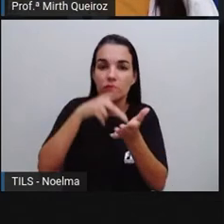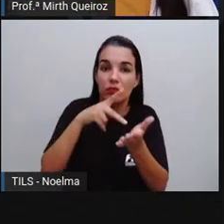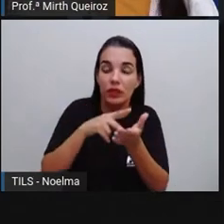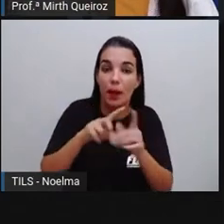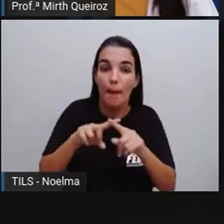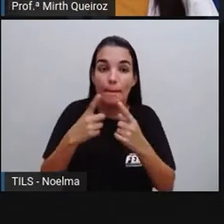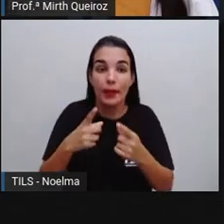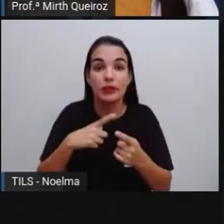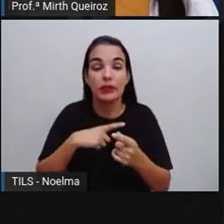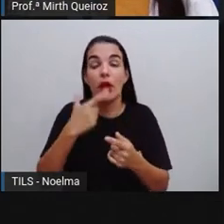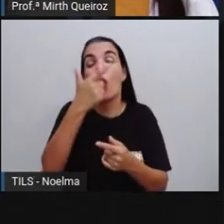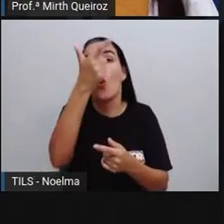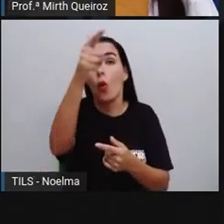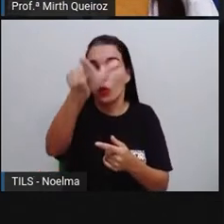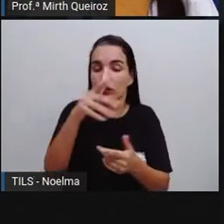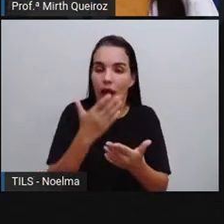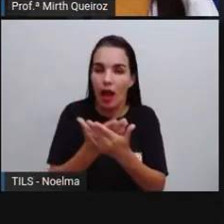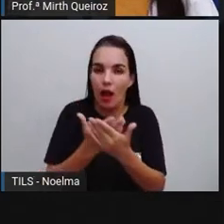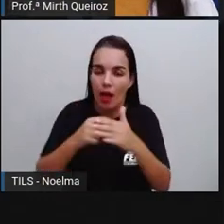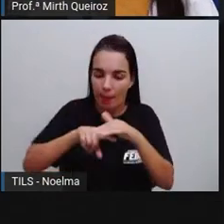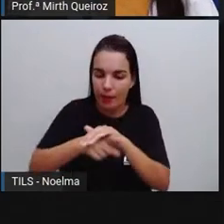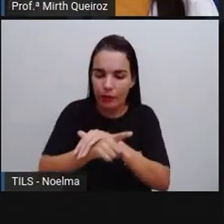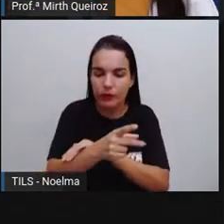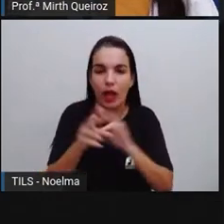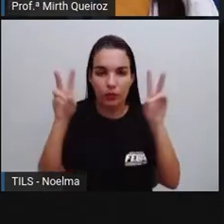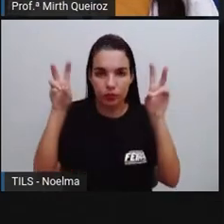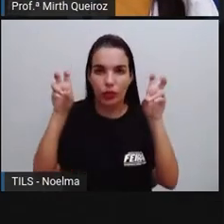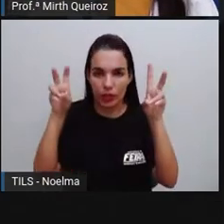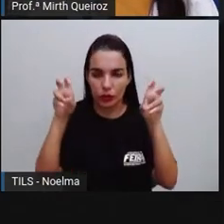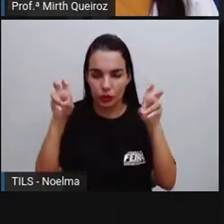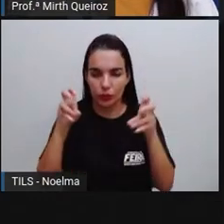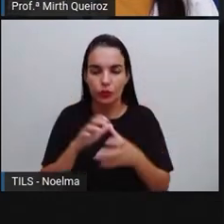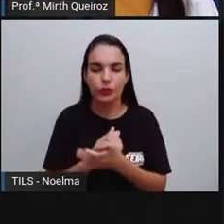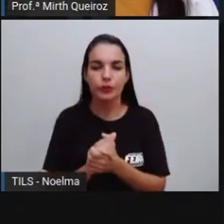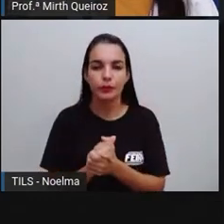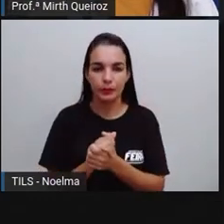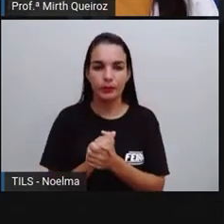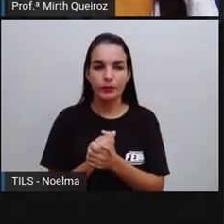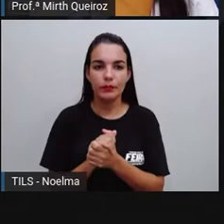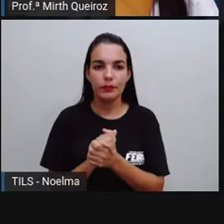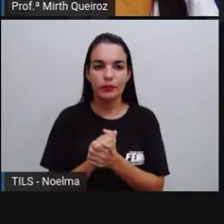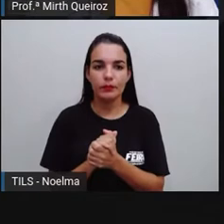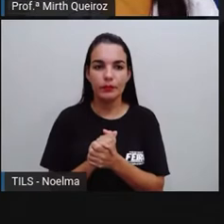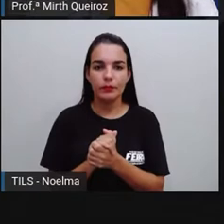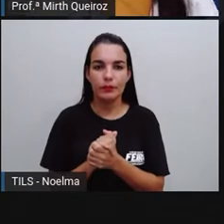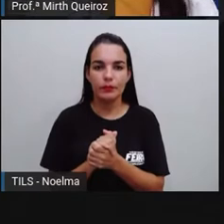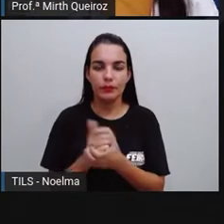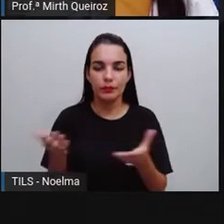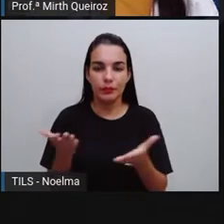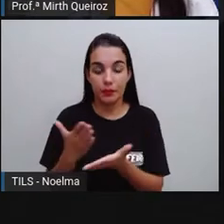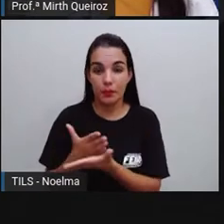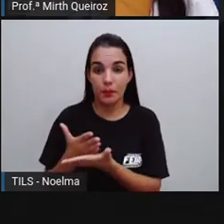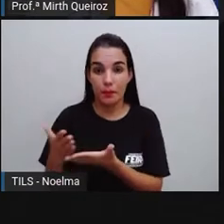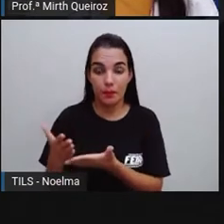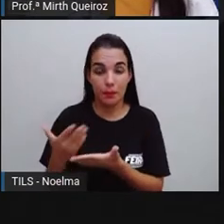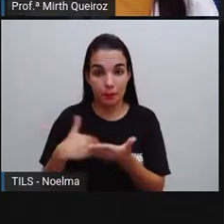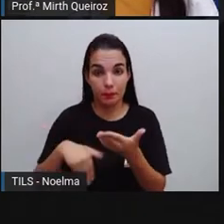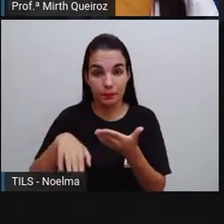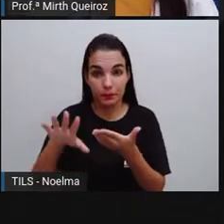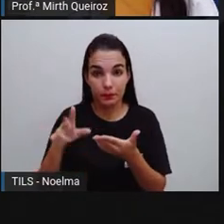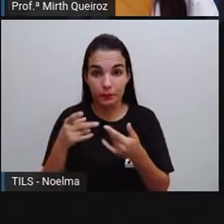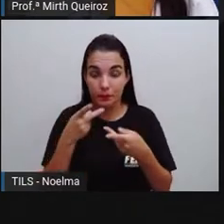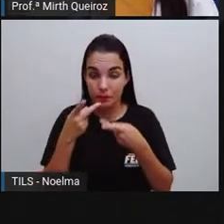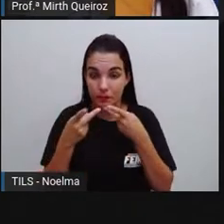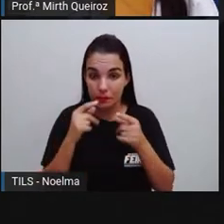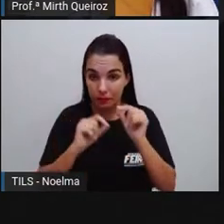teremos ainda outra aula que a gente vai aprofundar um pouco mais sobre esse gênero, certo? Inicialmente, a gente vai falar